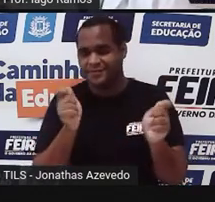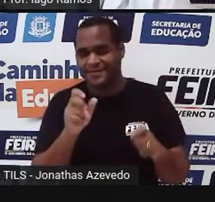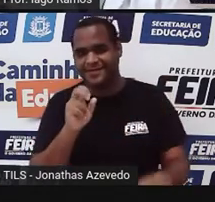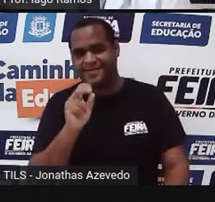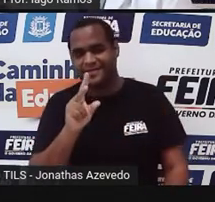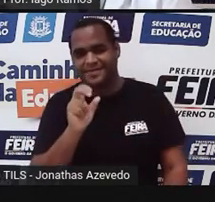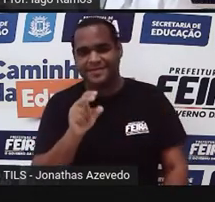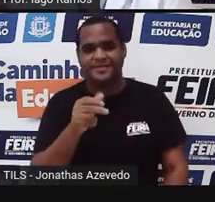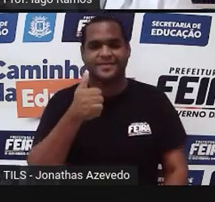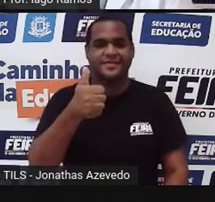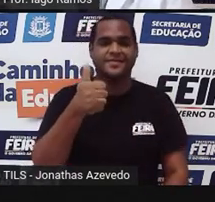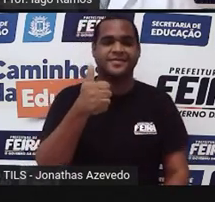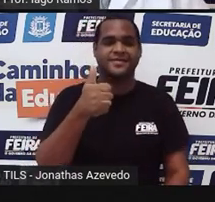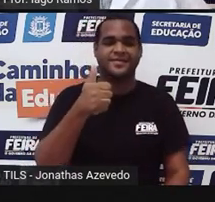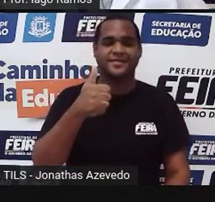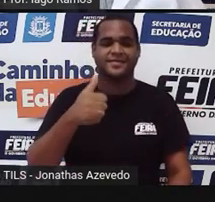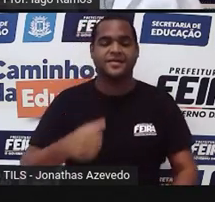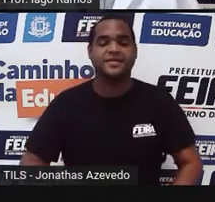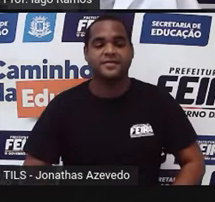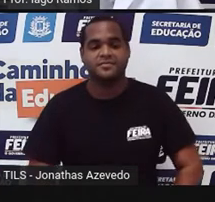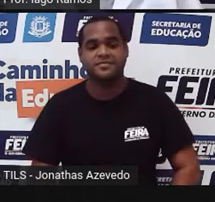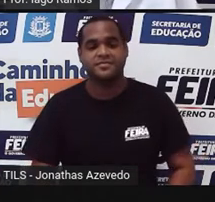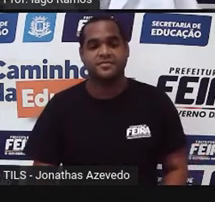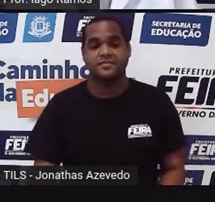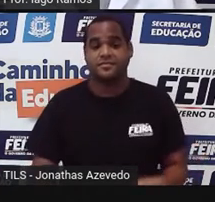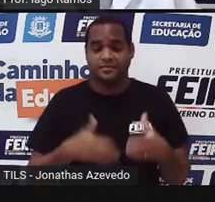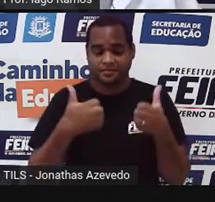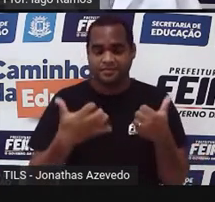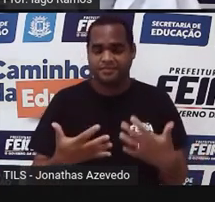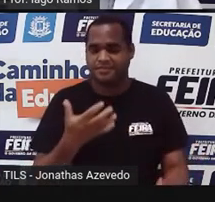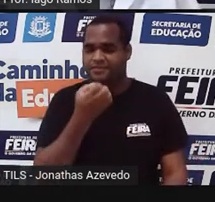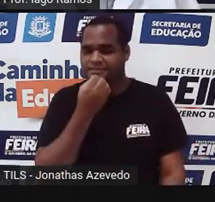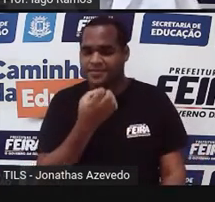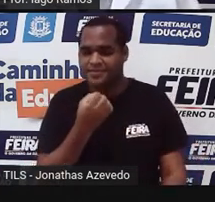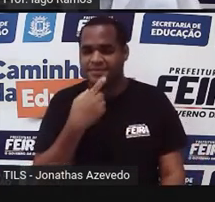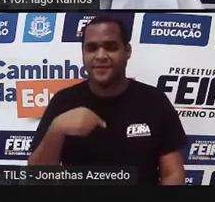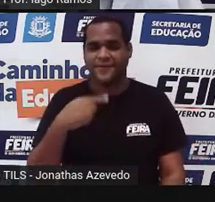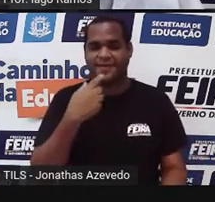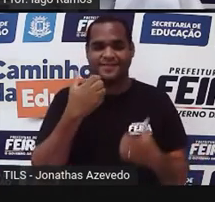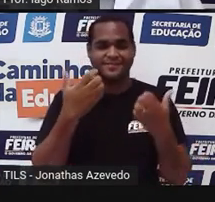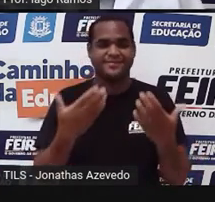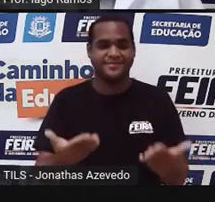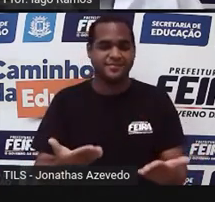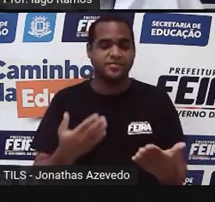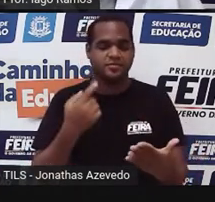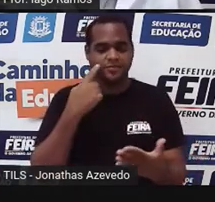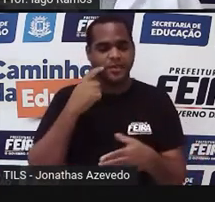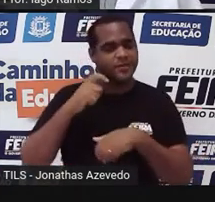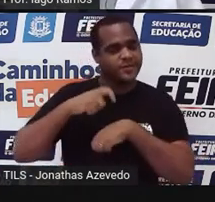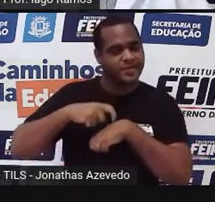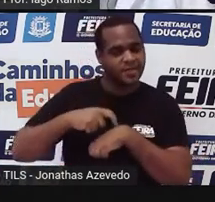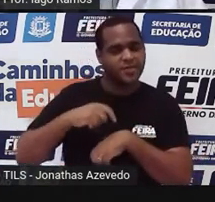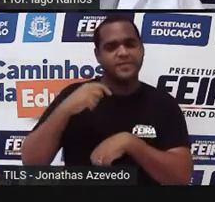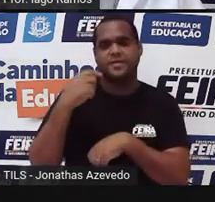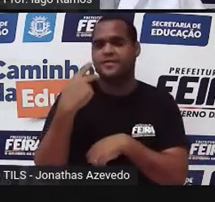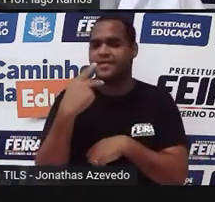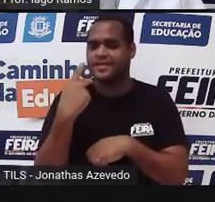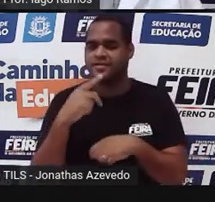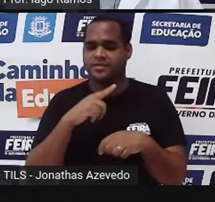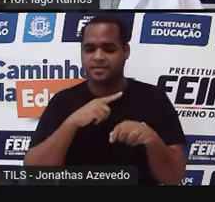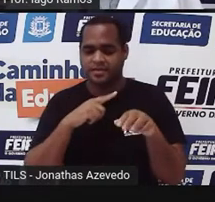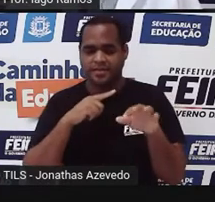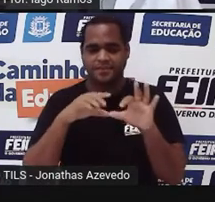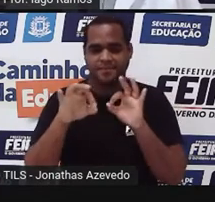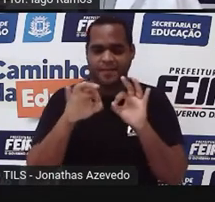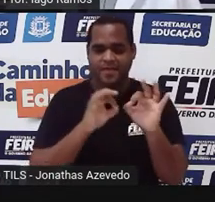Beleza? Bom, estou te dando aí, estou falando aqui para te dar um tempinho para que você termine aí e